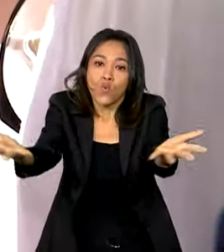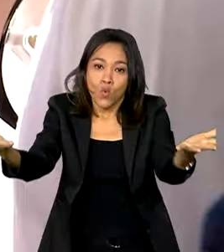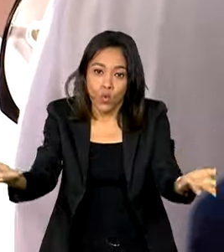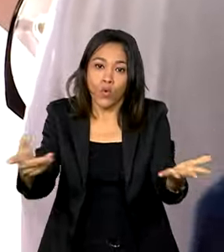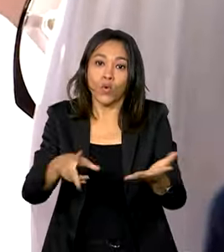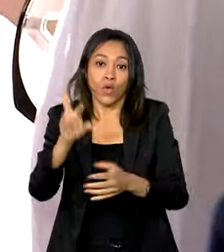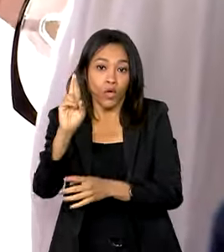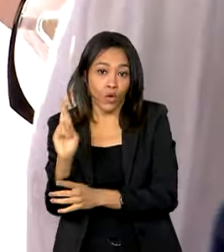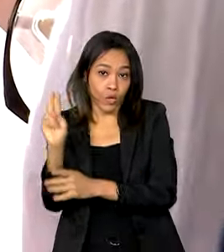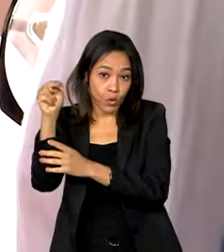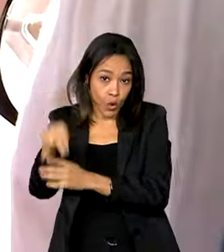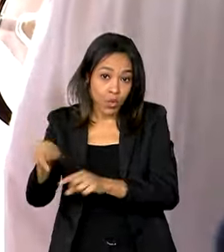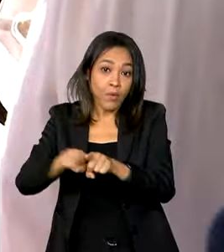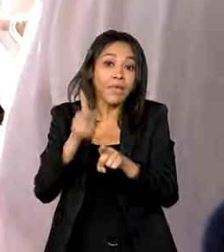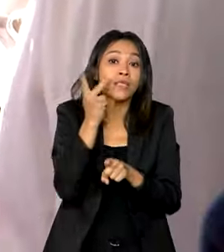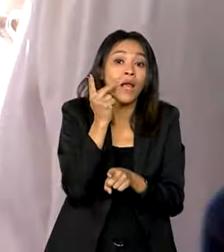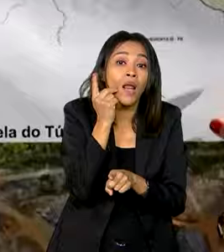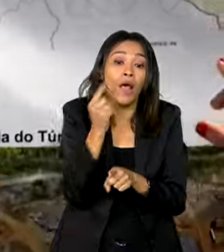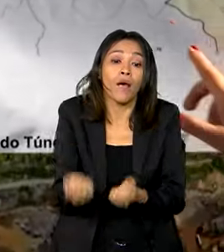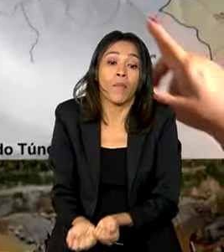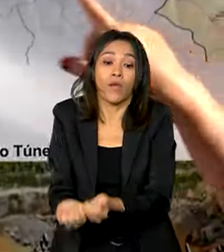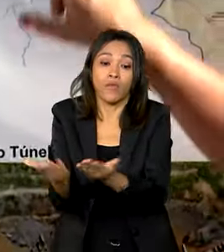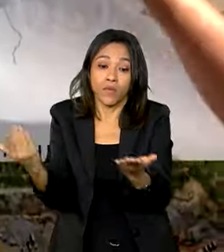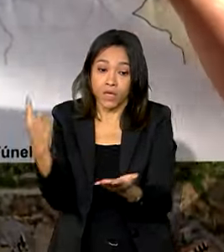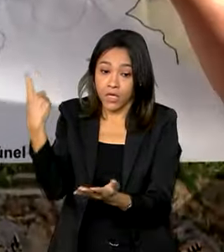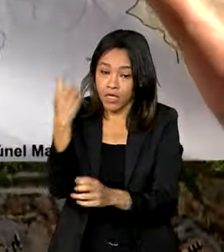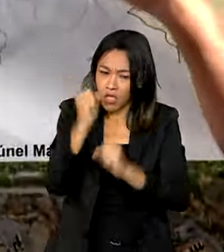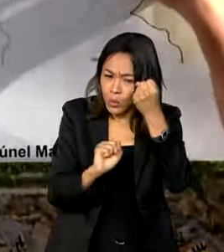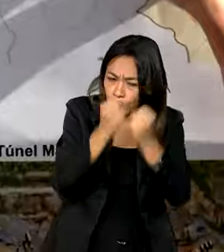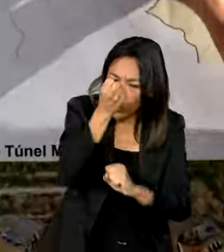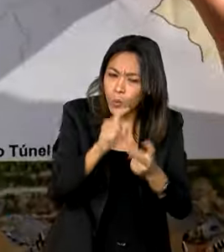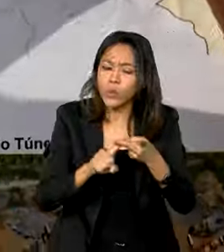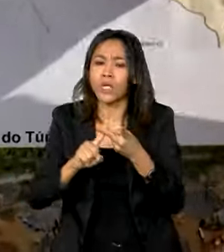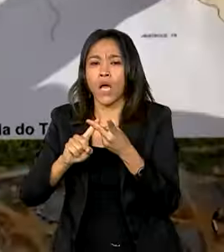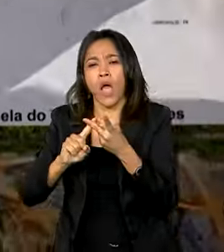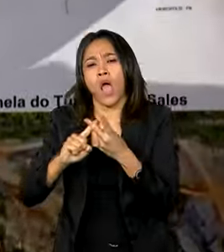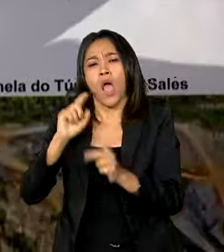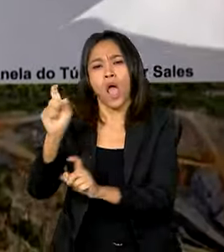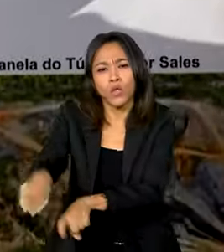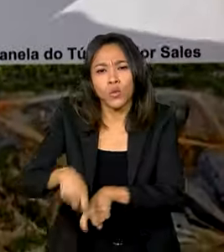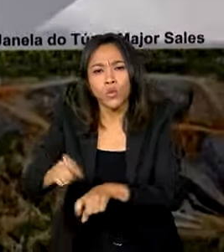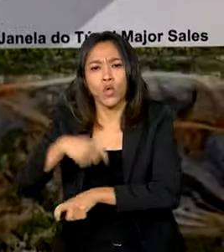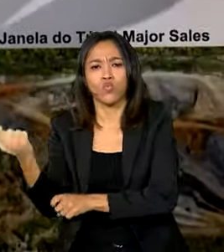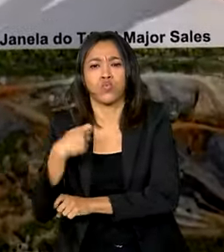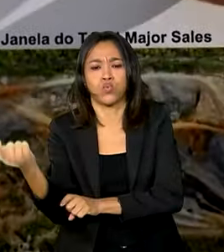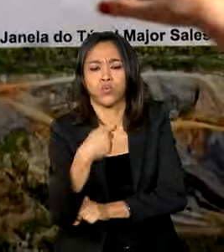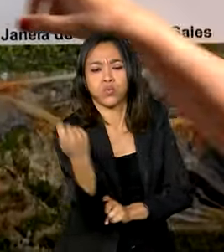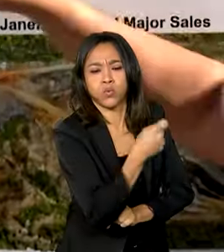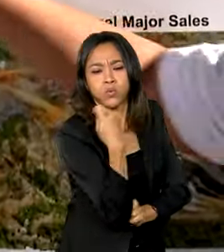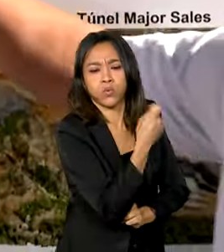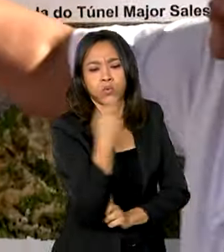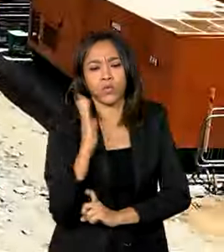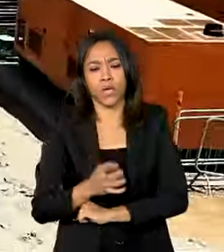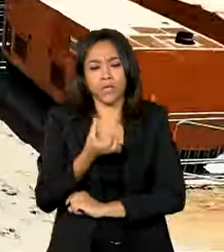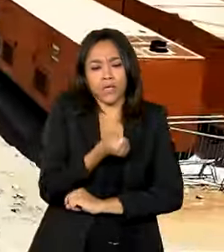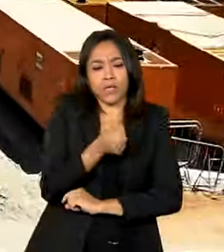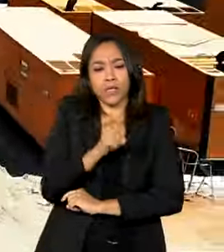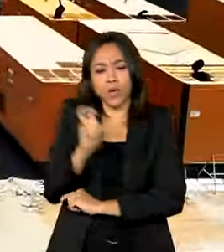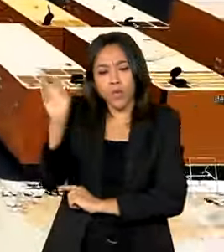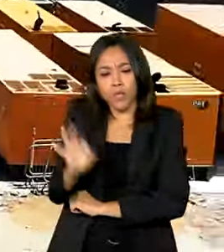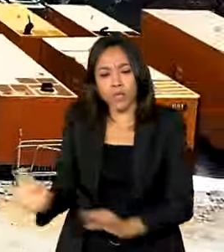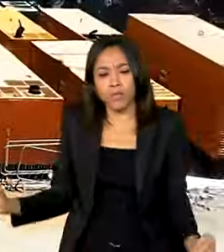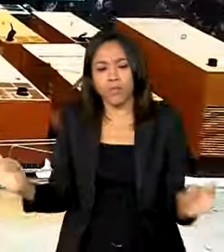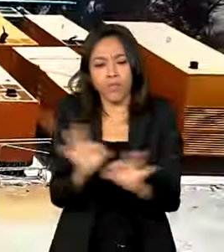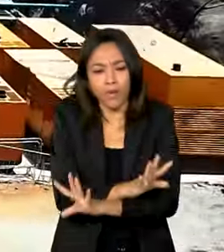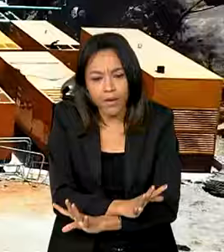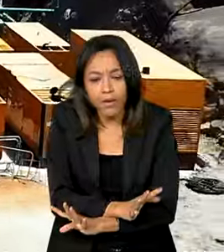foco no abastecimento de água para a população, indústrias e agricultura irrigada, o projeto já atingiu 65% de execução